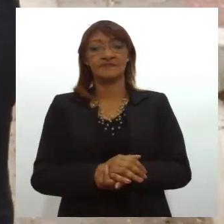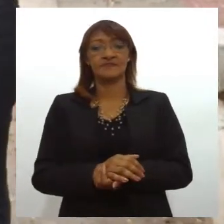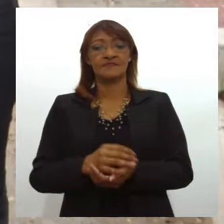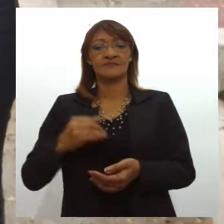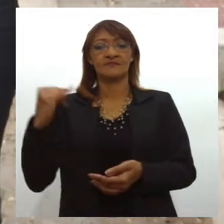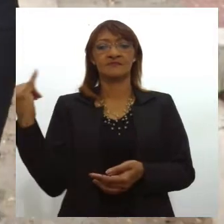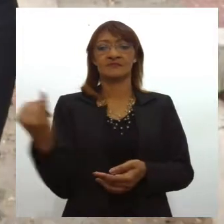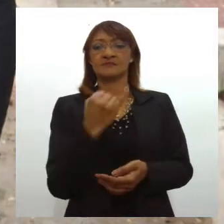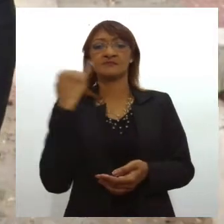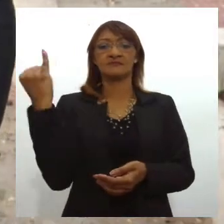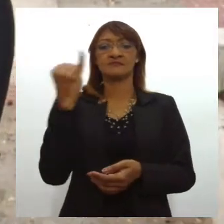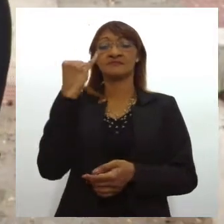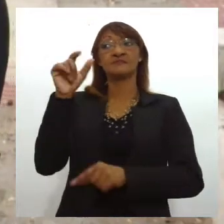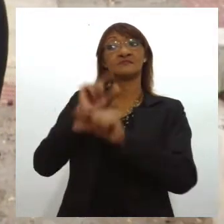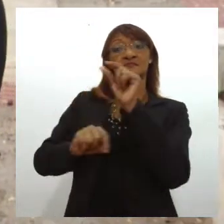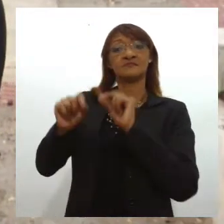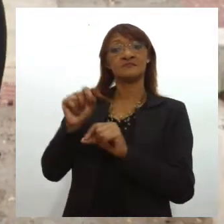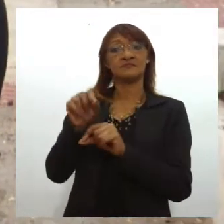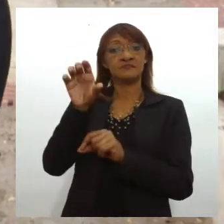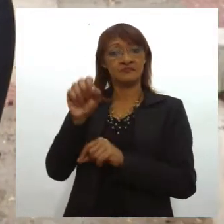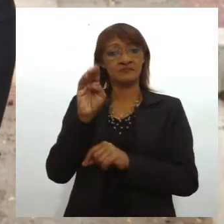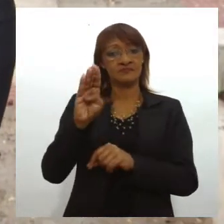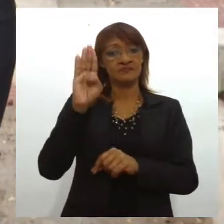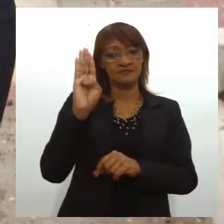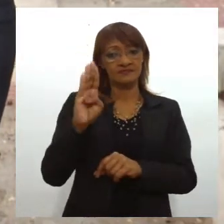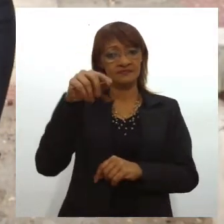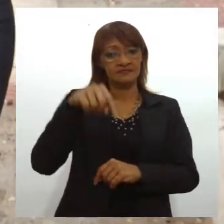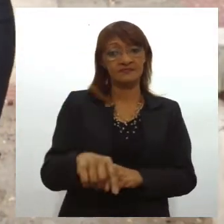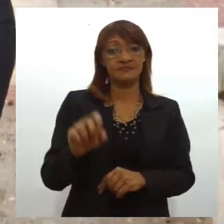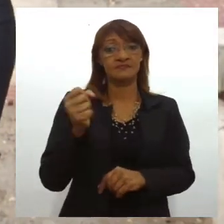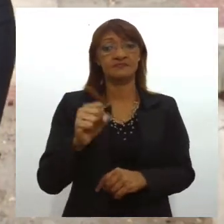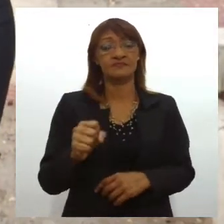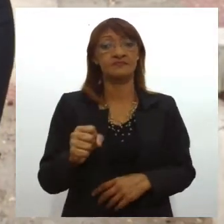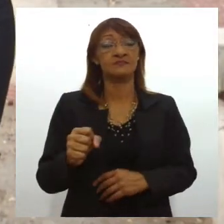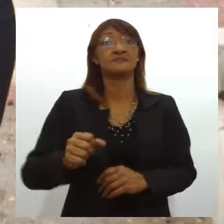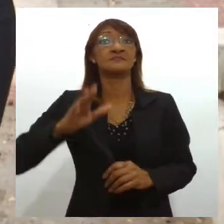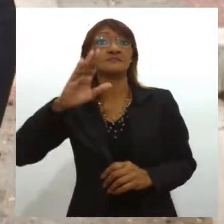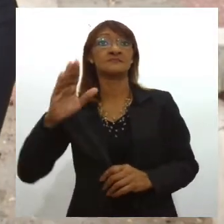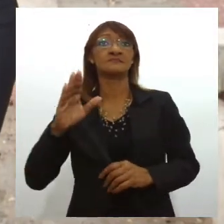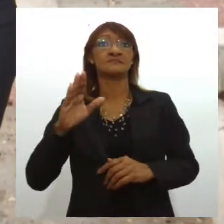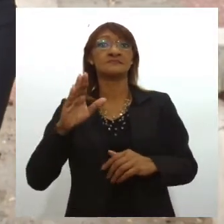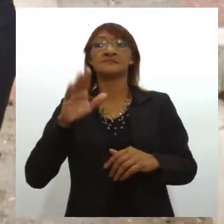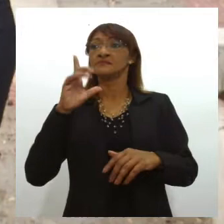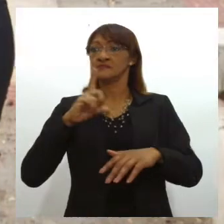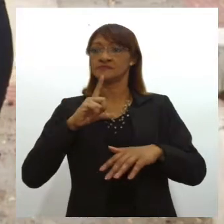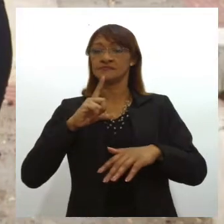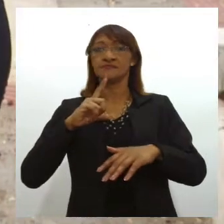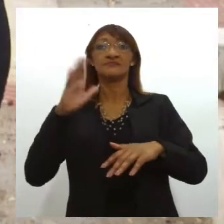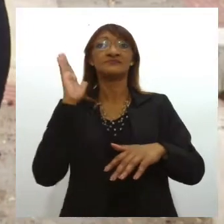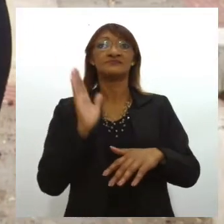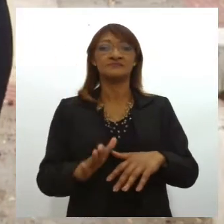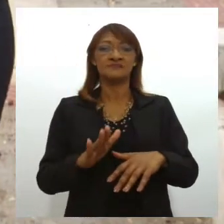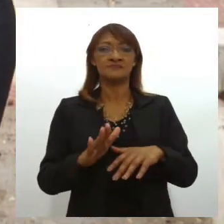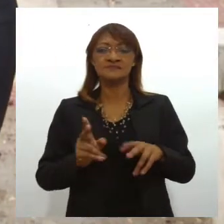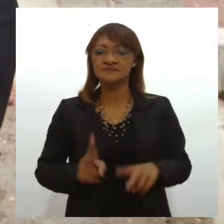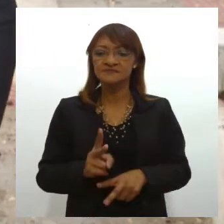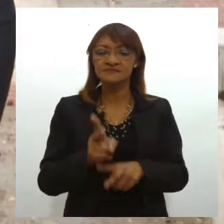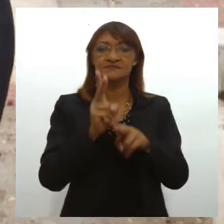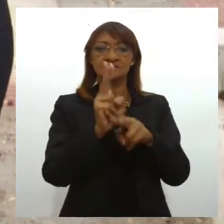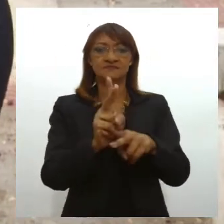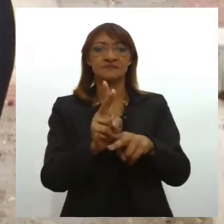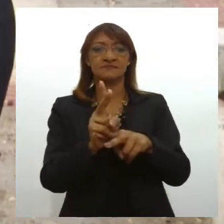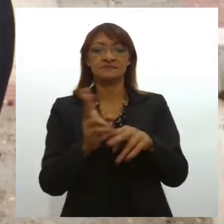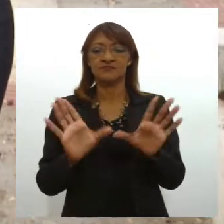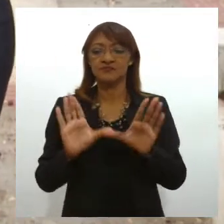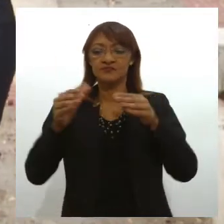falar que o evento da UAB da Seccional Sergipe é um evento que trabalha em rede, né? Nós estamos integrados dentro de uma rede de